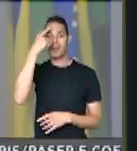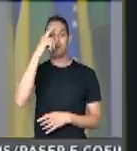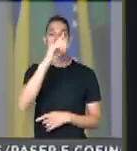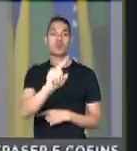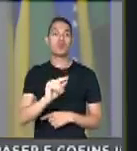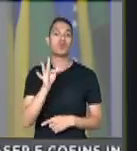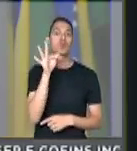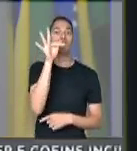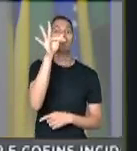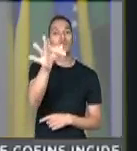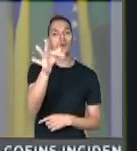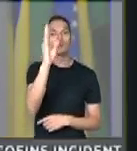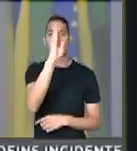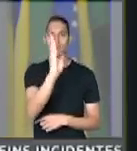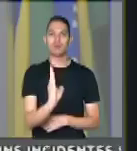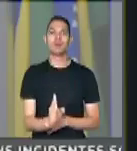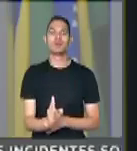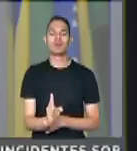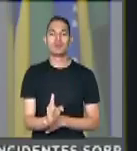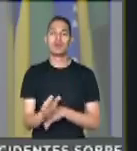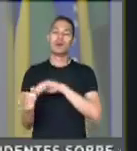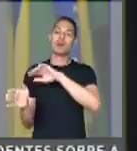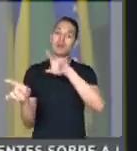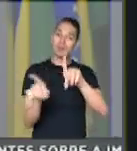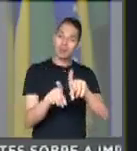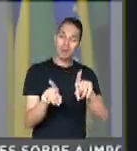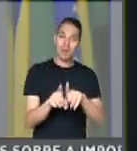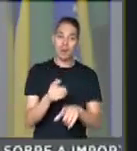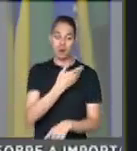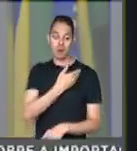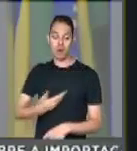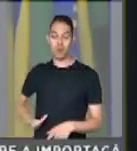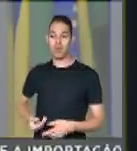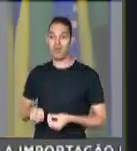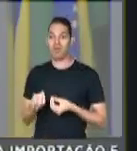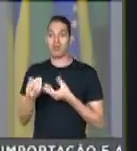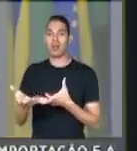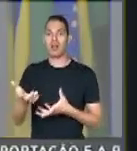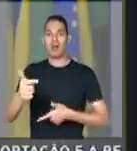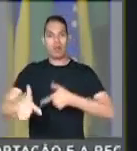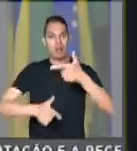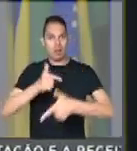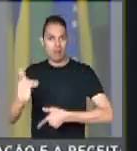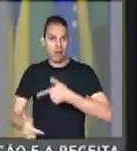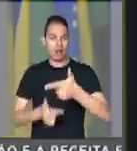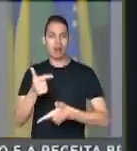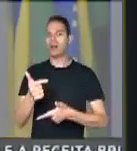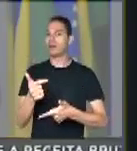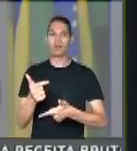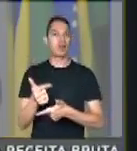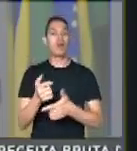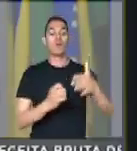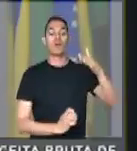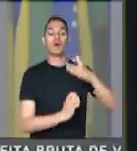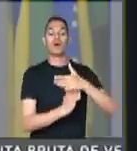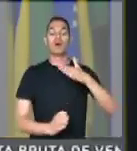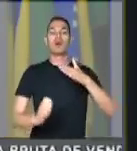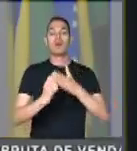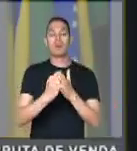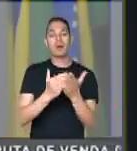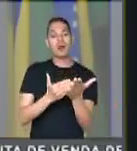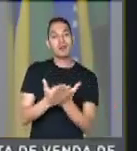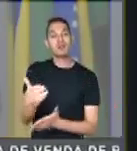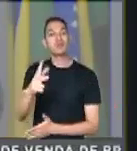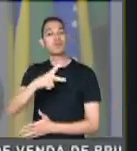adiante. Outra coisa, governo não dá emprego. Quem dá emprego é o empresariado, é a